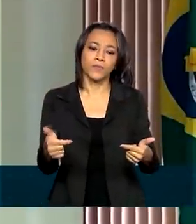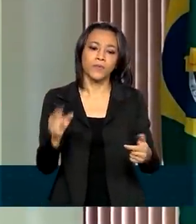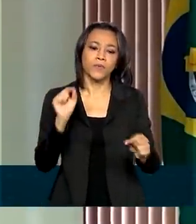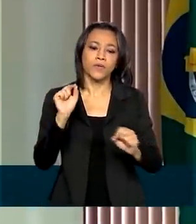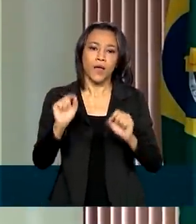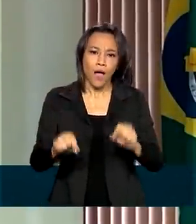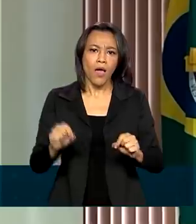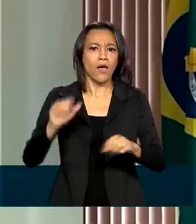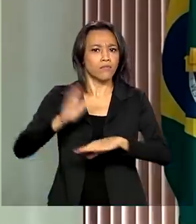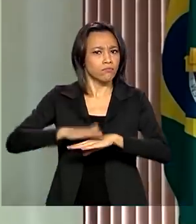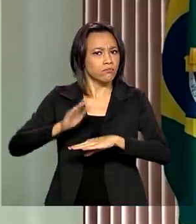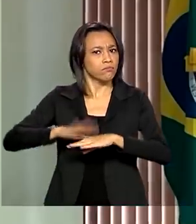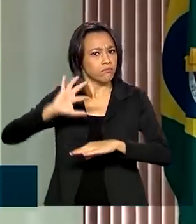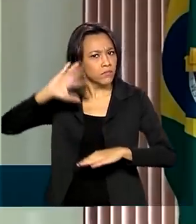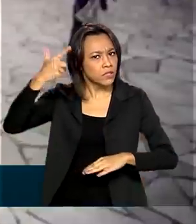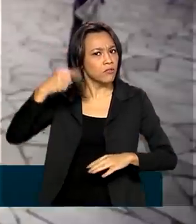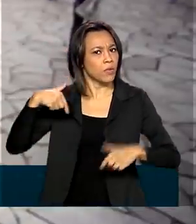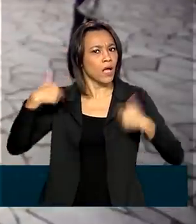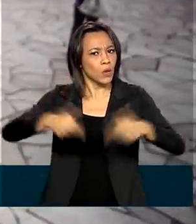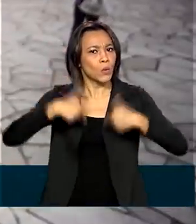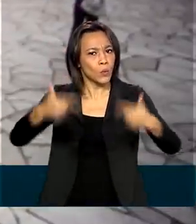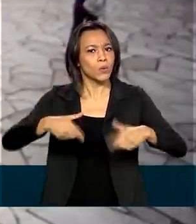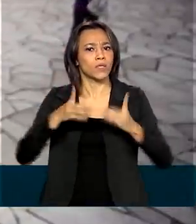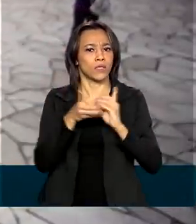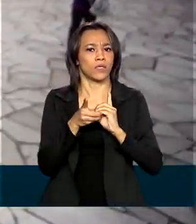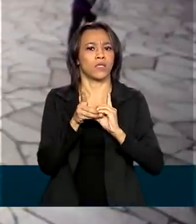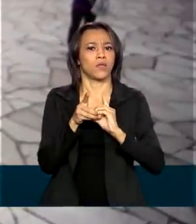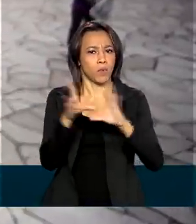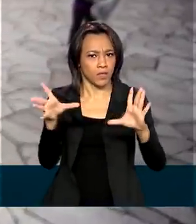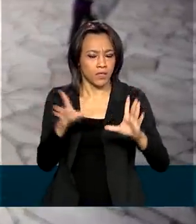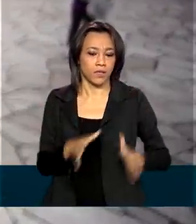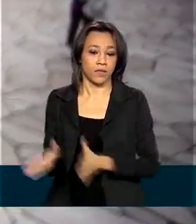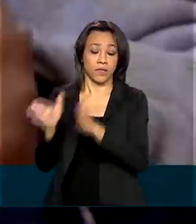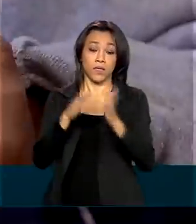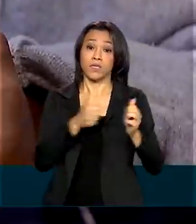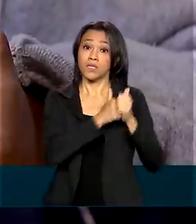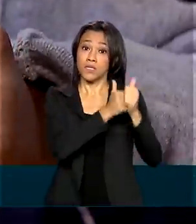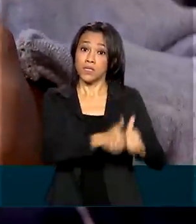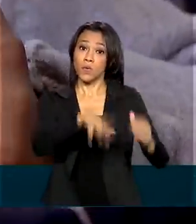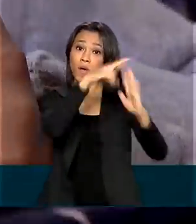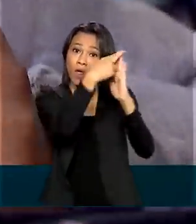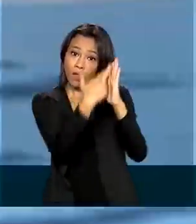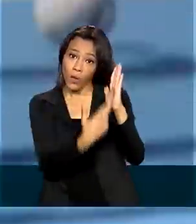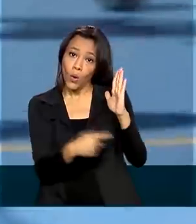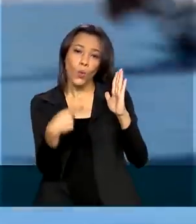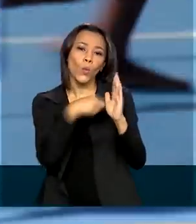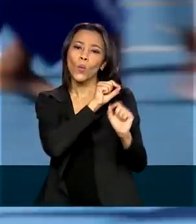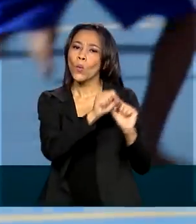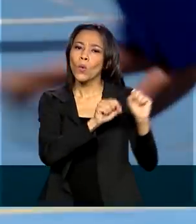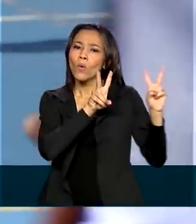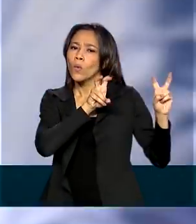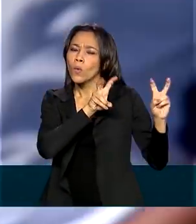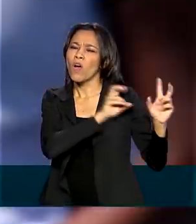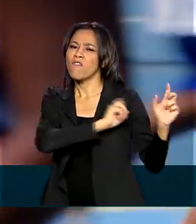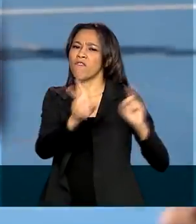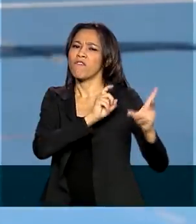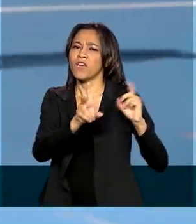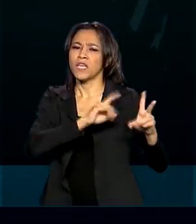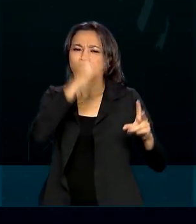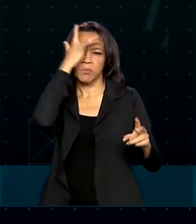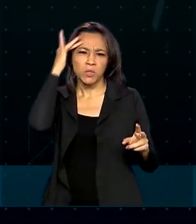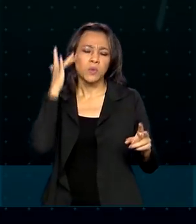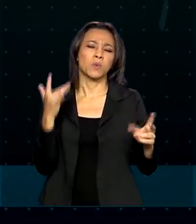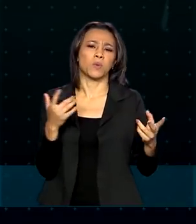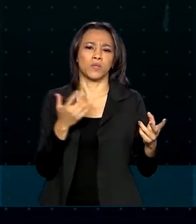absolutamente decisivo nessa luta pela democracia. acordo com o Relatório Global sobre Tráfico de Pessoas de 2018,